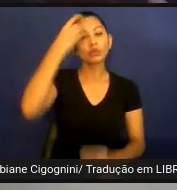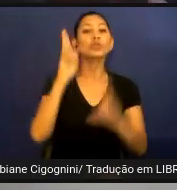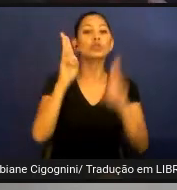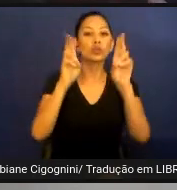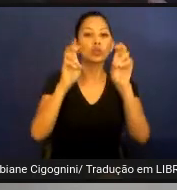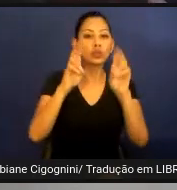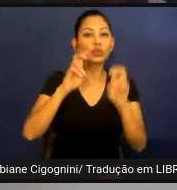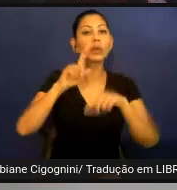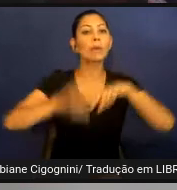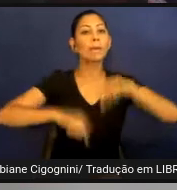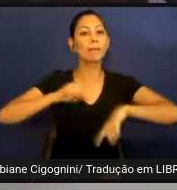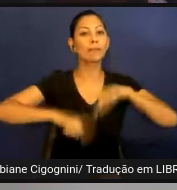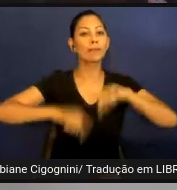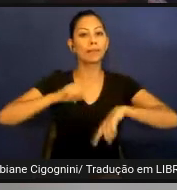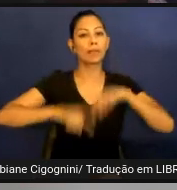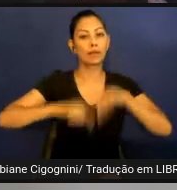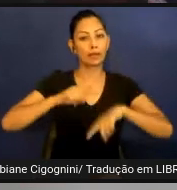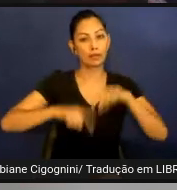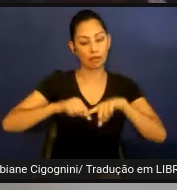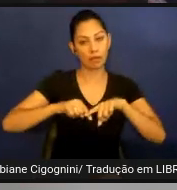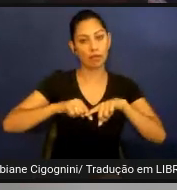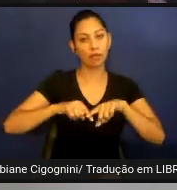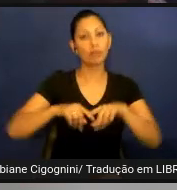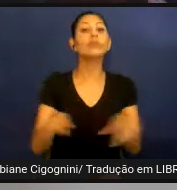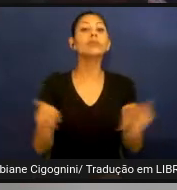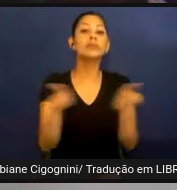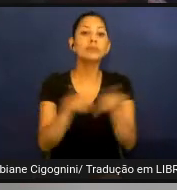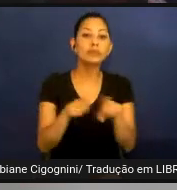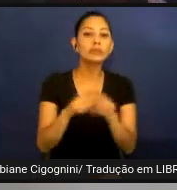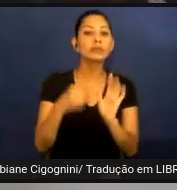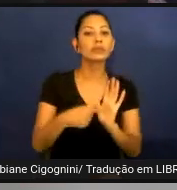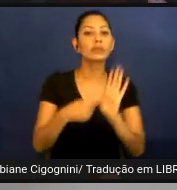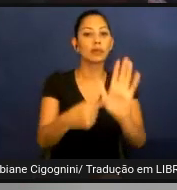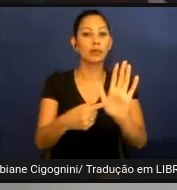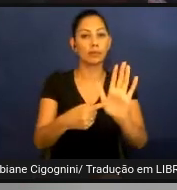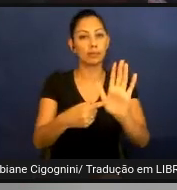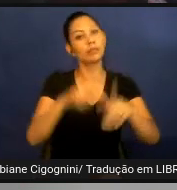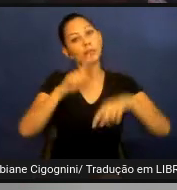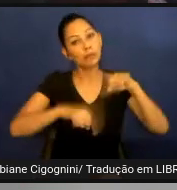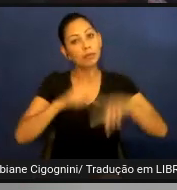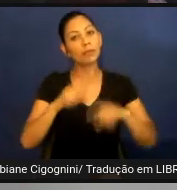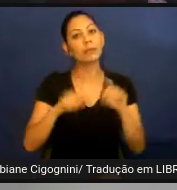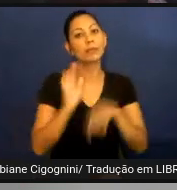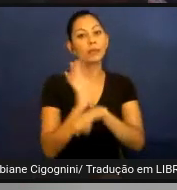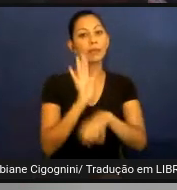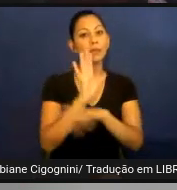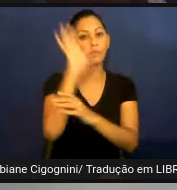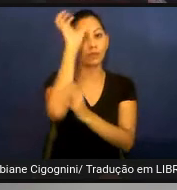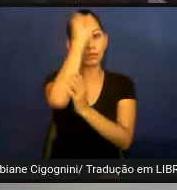e apresentar à comunidade ouvinte essas ferramentas que auxiliam no processo de comunicação.